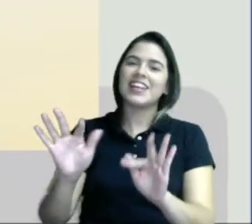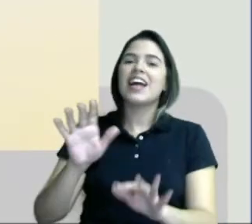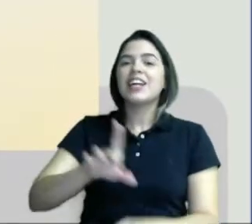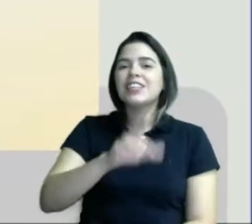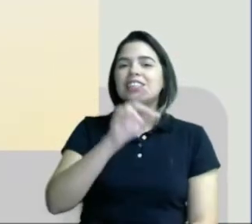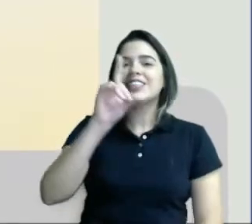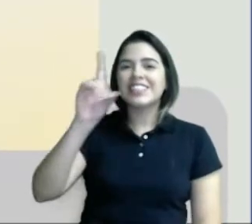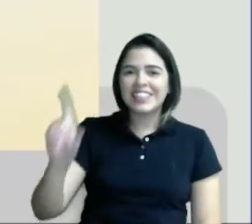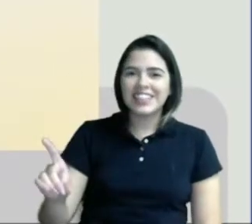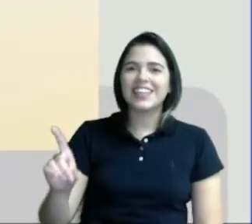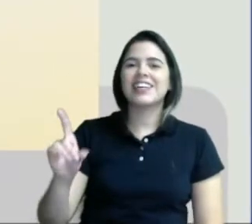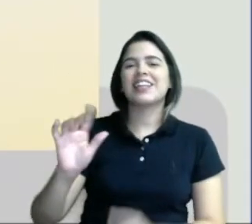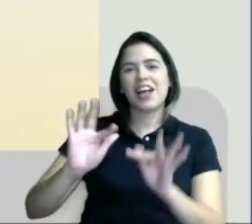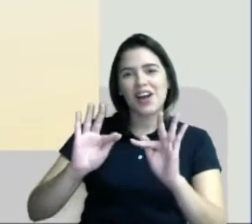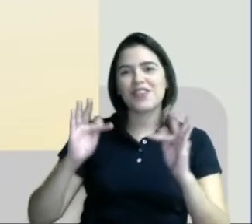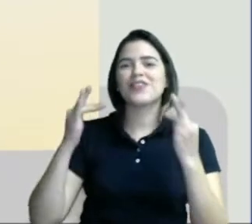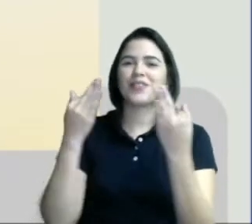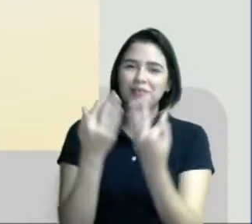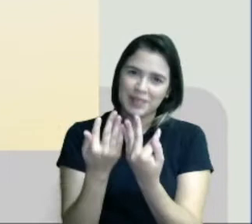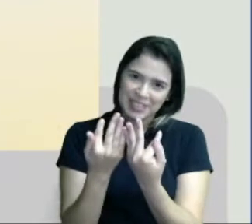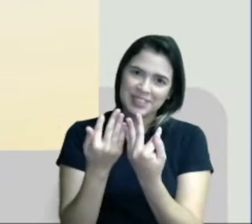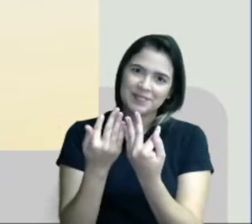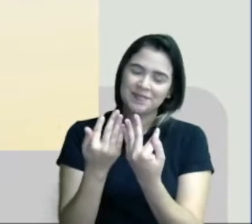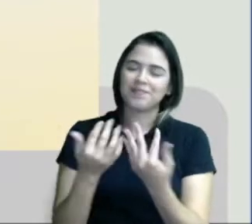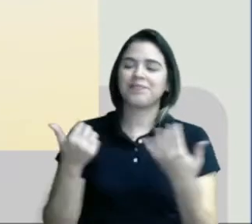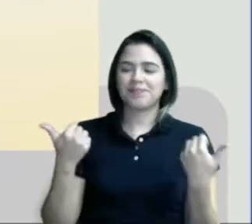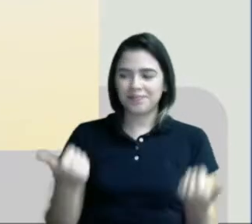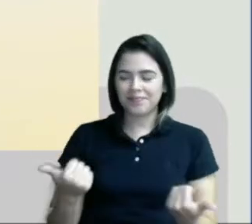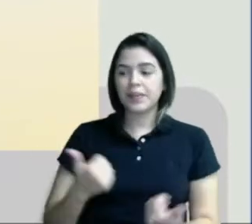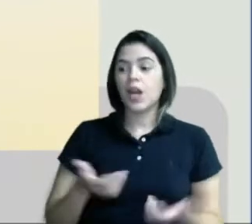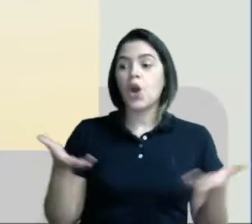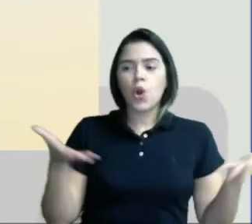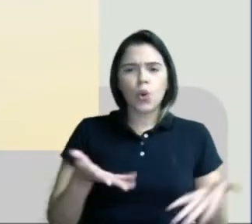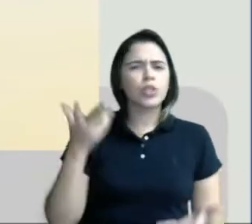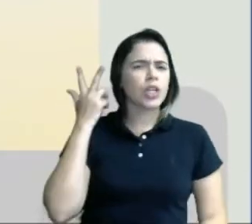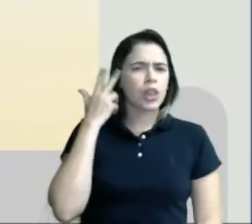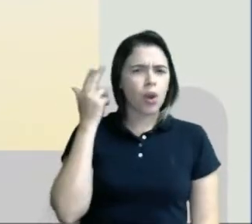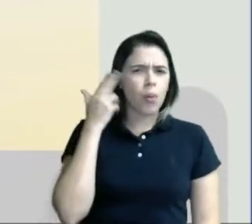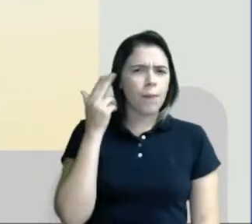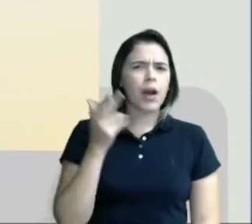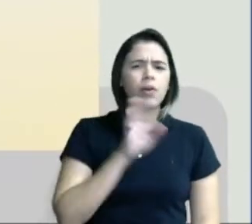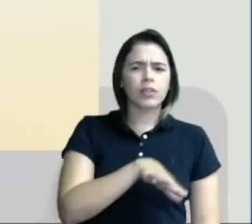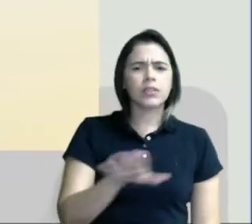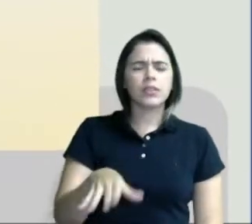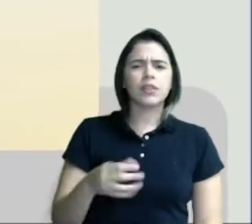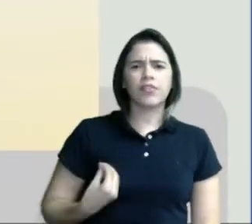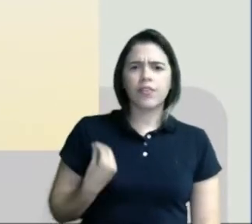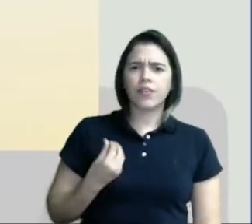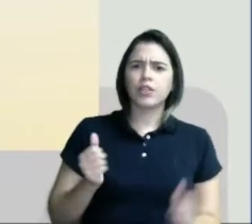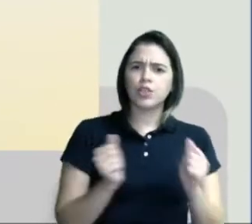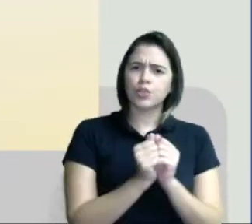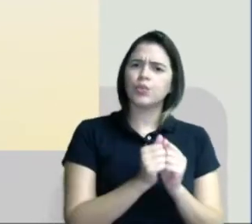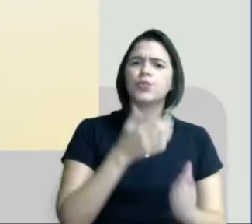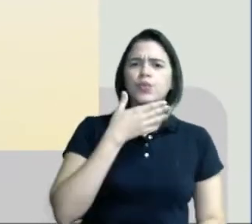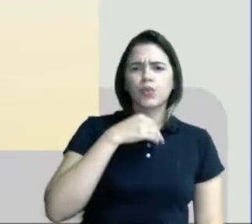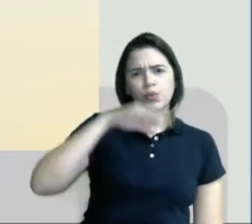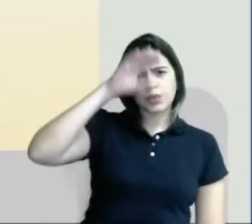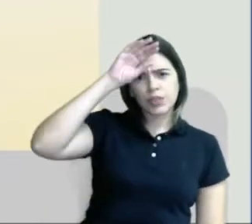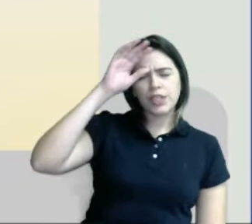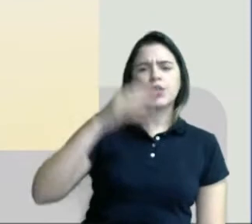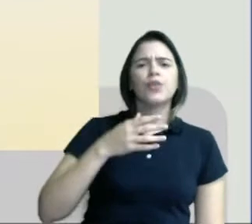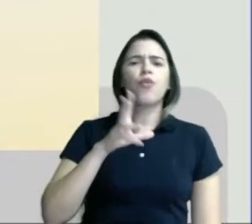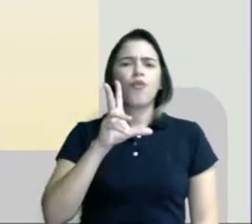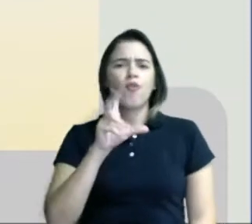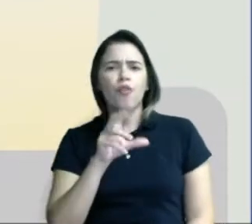E hoje em dia, é comum as crianças morarem com os tios, com os avós, apenas com a